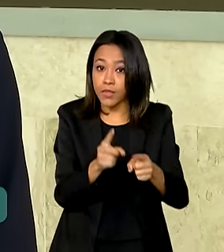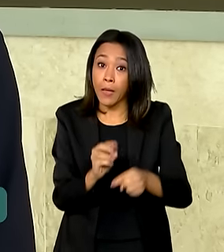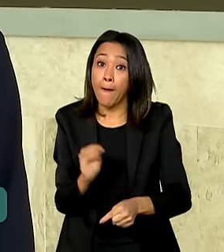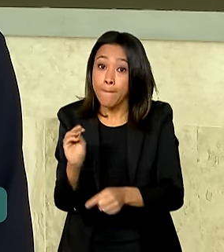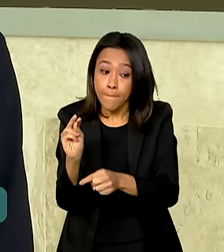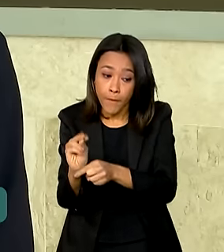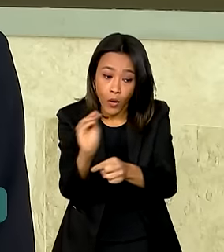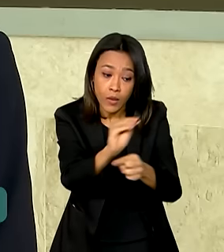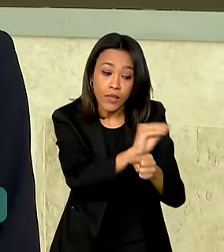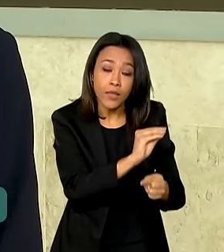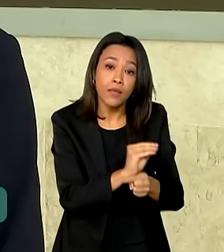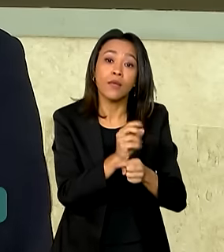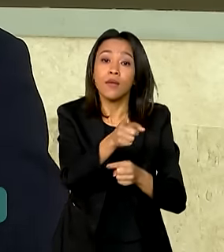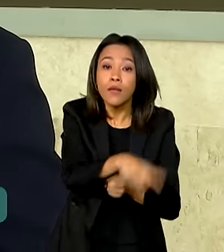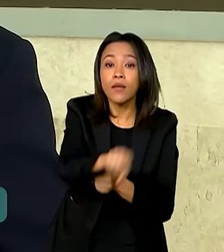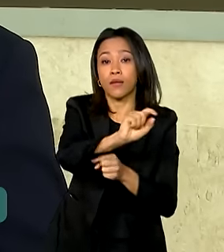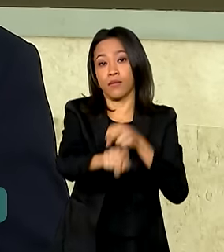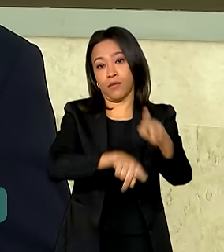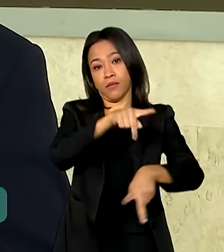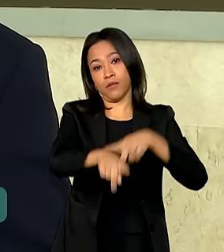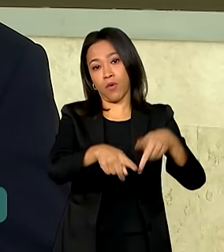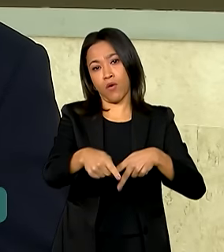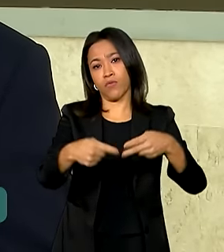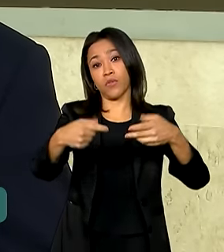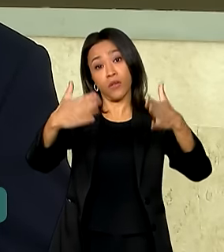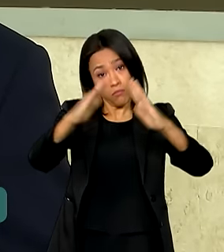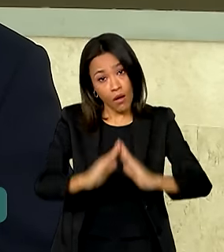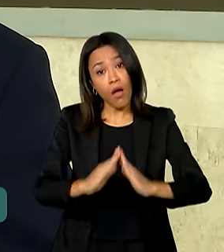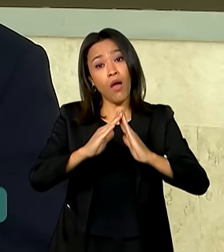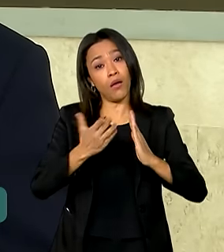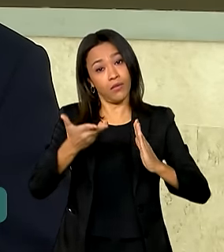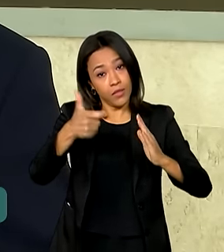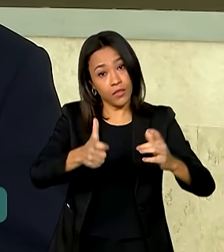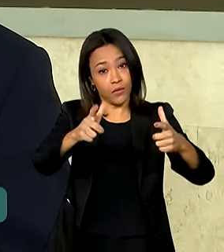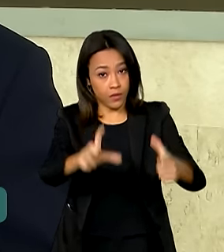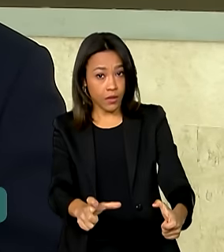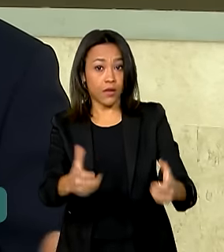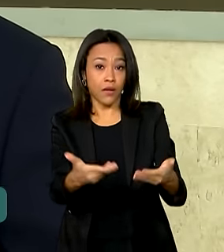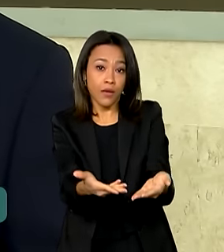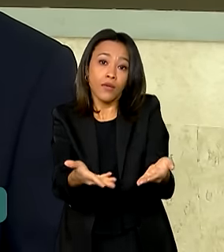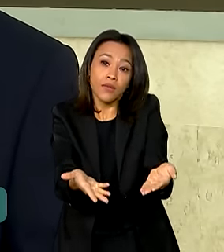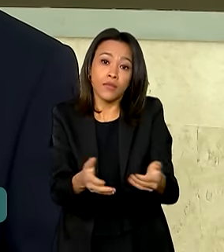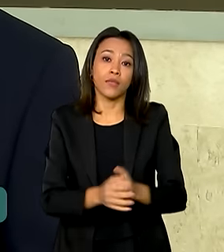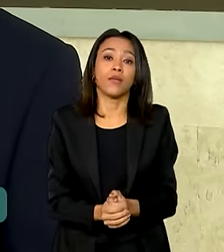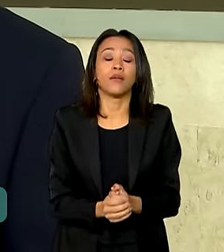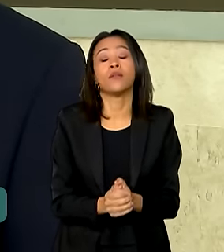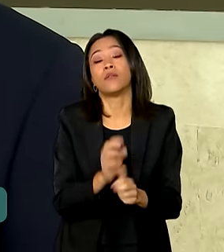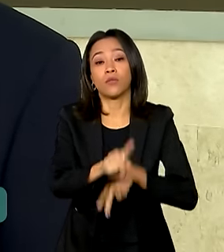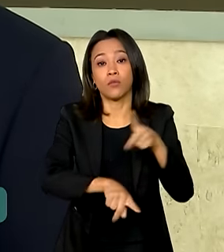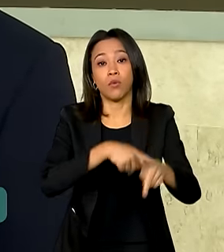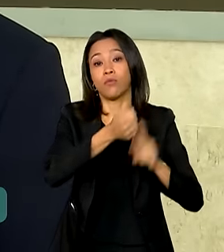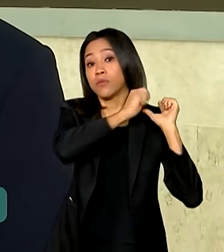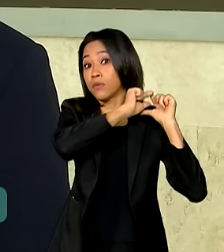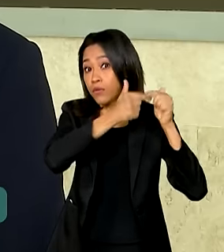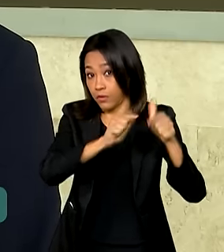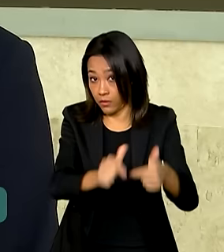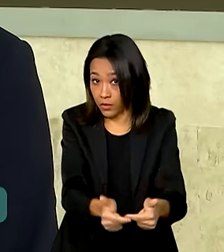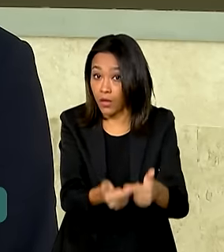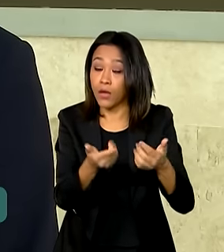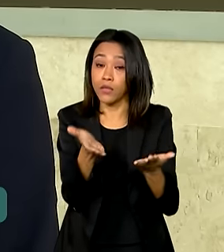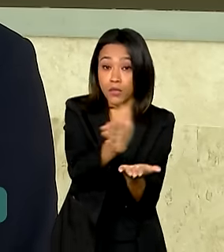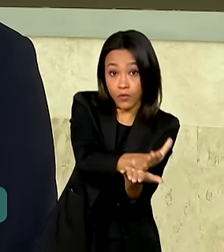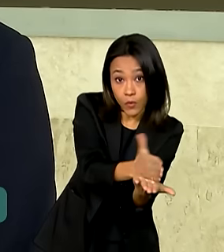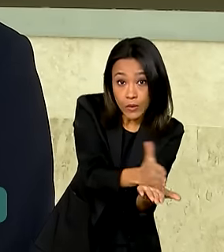populações que habitam esses locais, o enfoque das populações tradicionais das